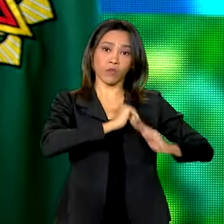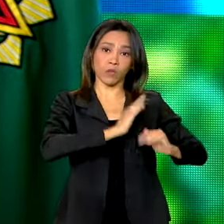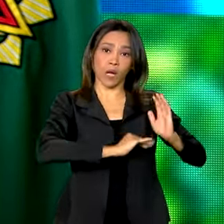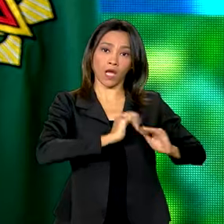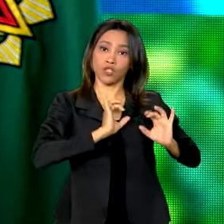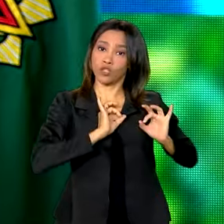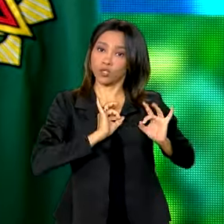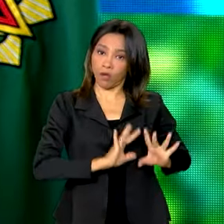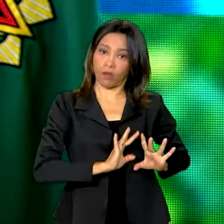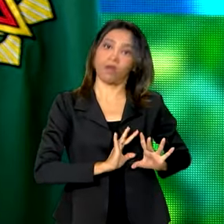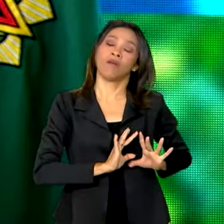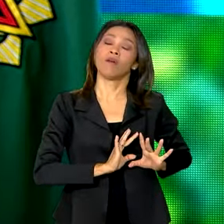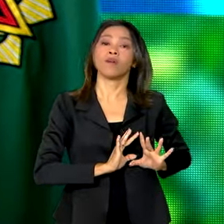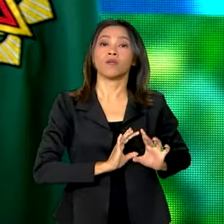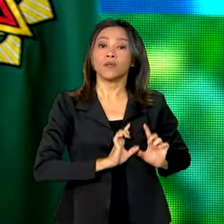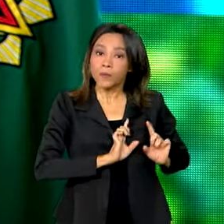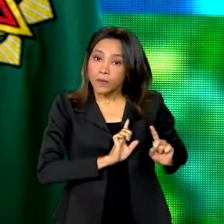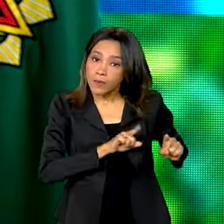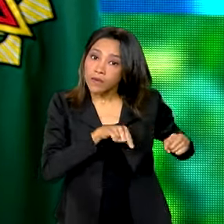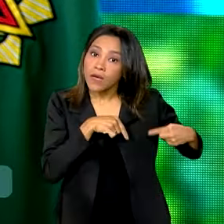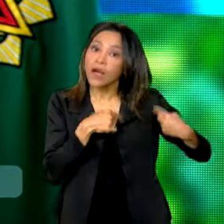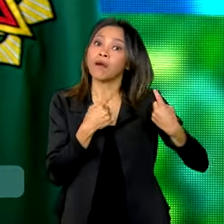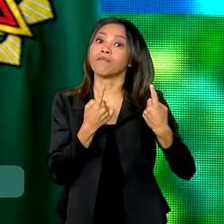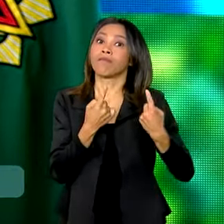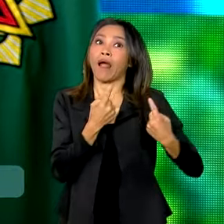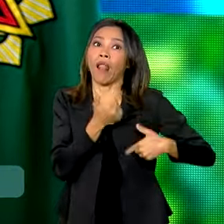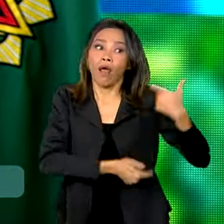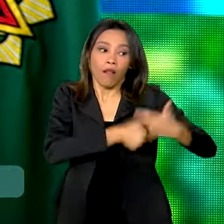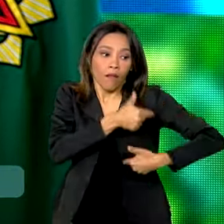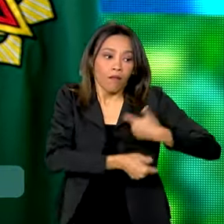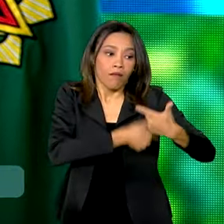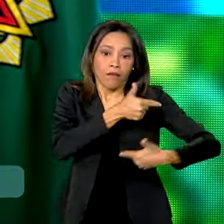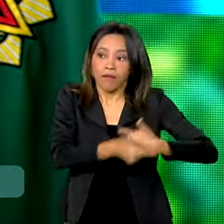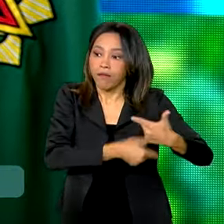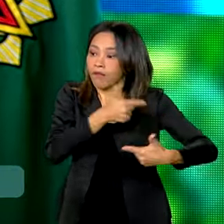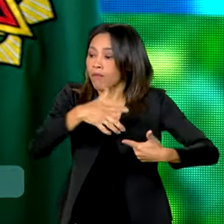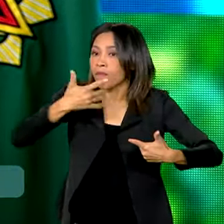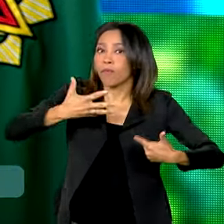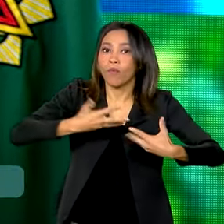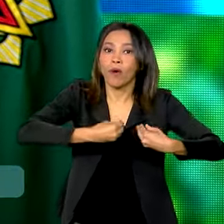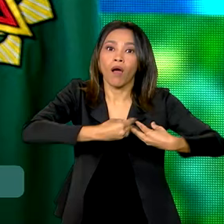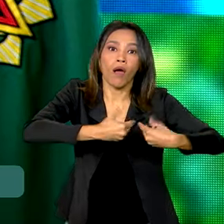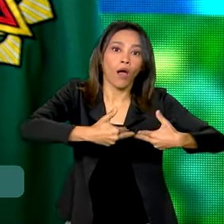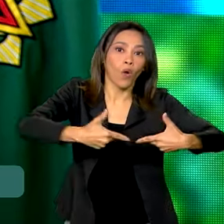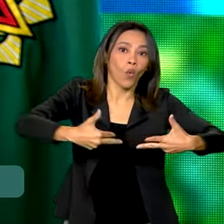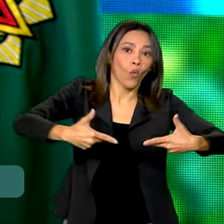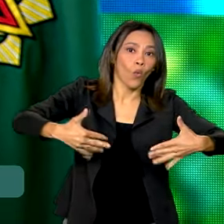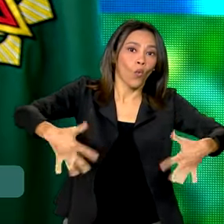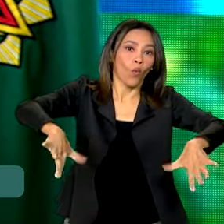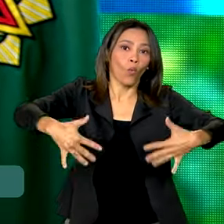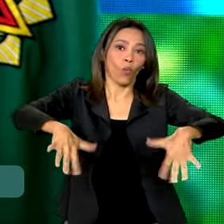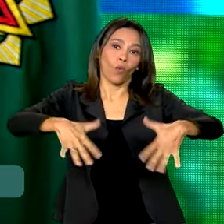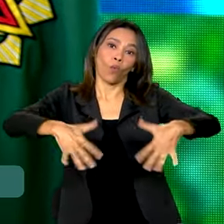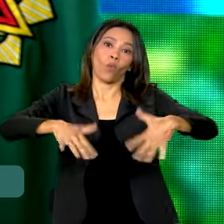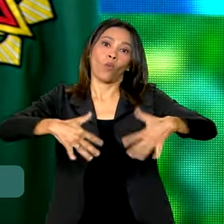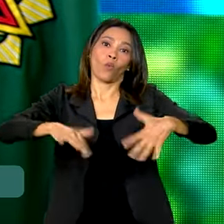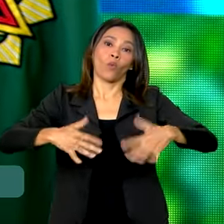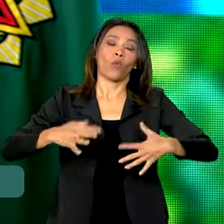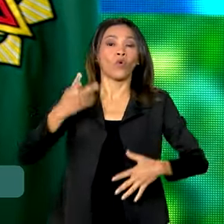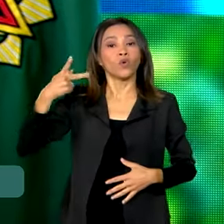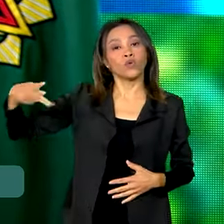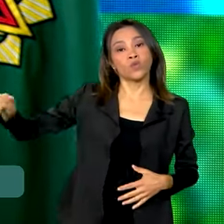fazer mais do que já era necessário nos seus primeiros dois